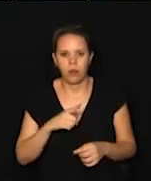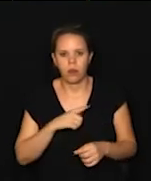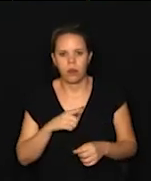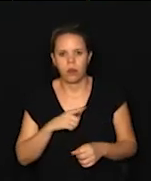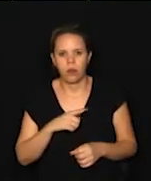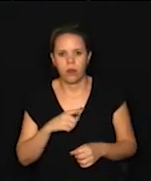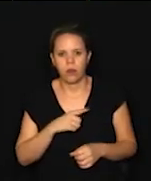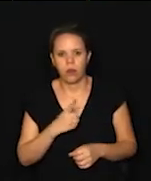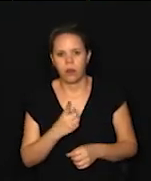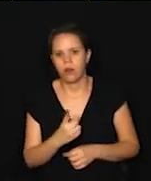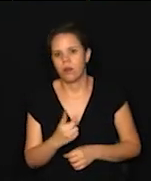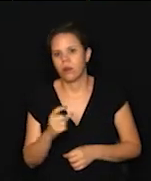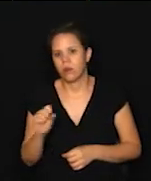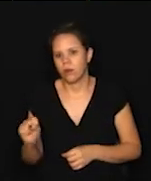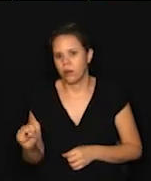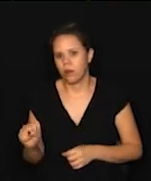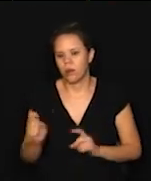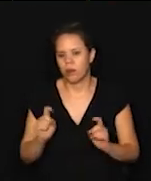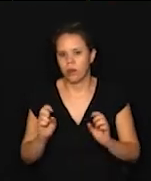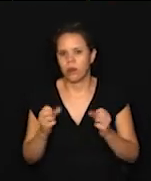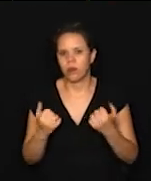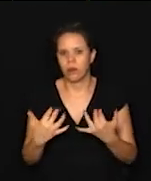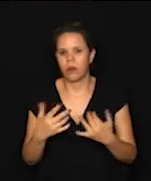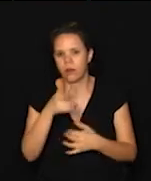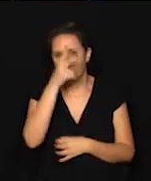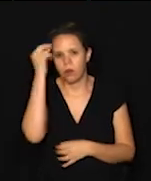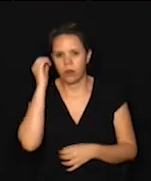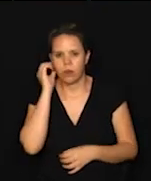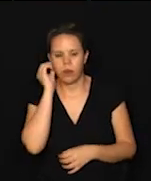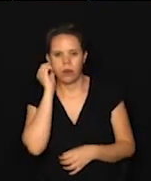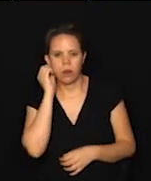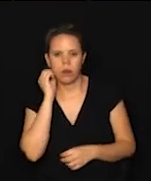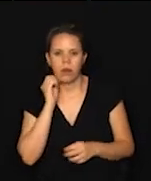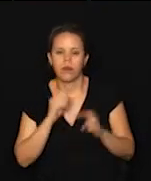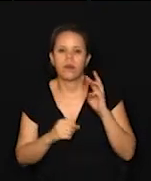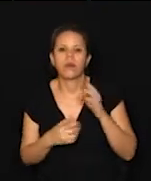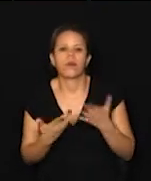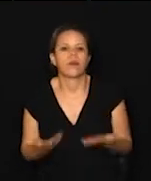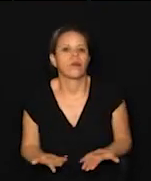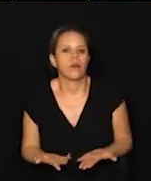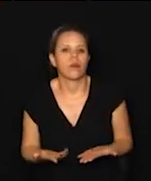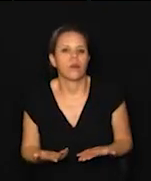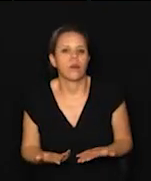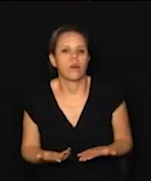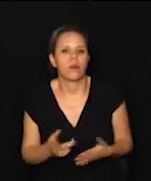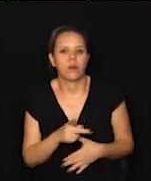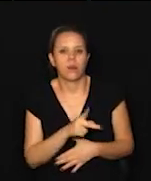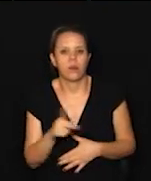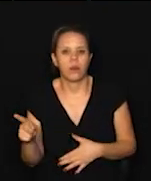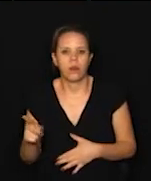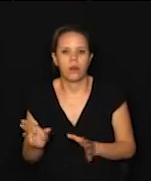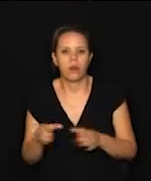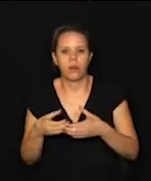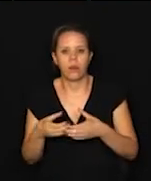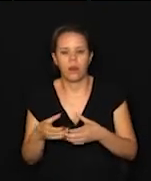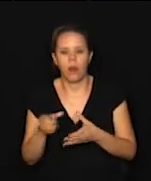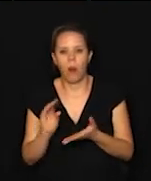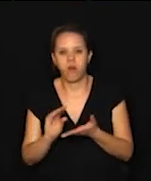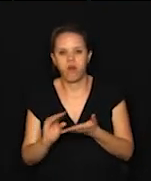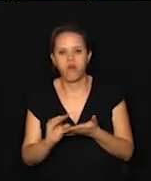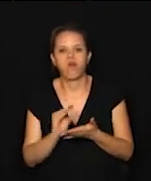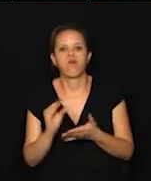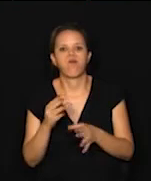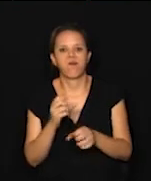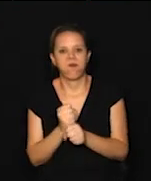a 18ª audiência pública. Essa 18ª audiência será presidida pela Comissão de Finanças e Orçamento